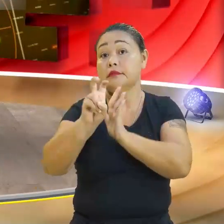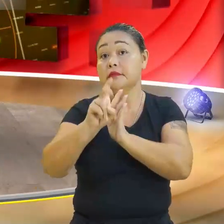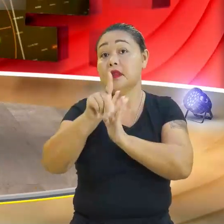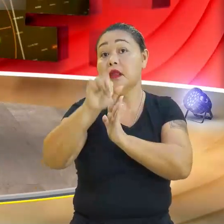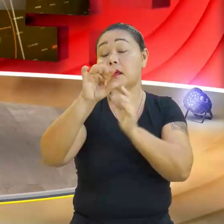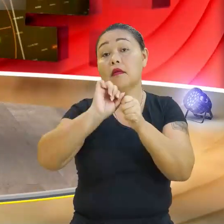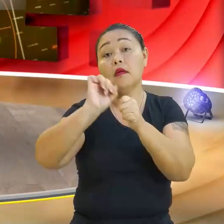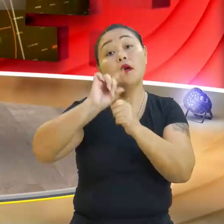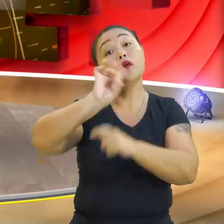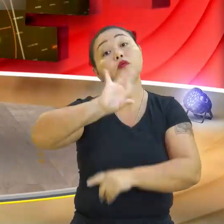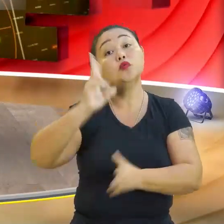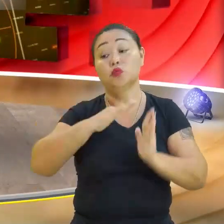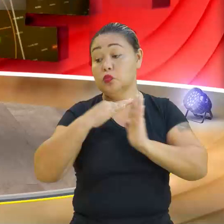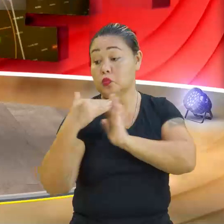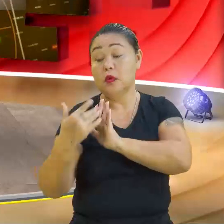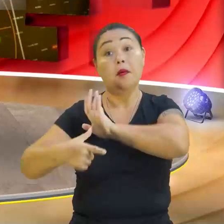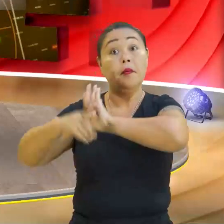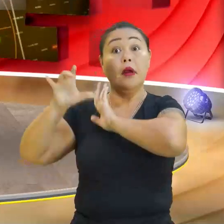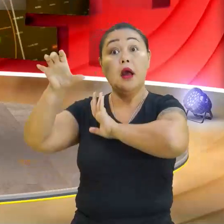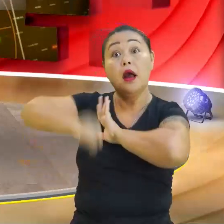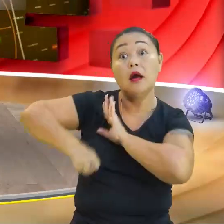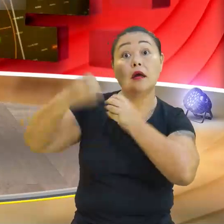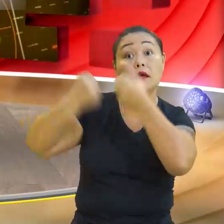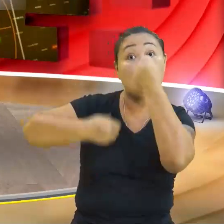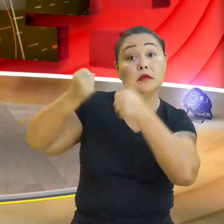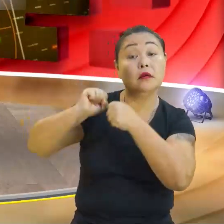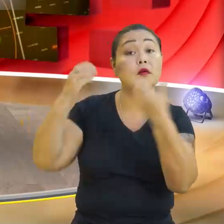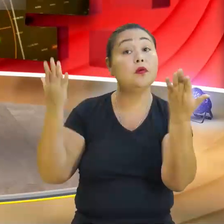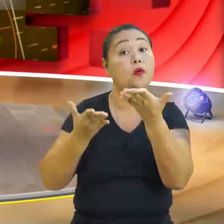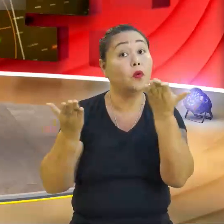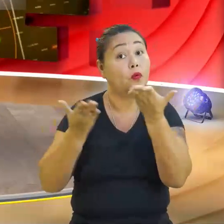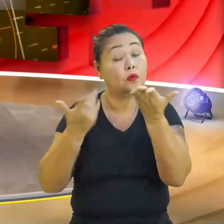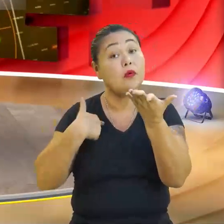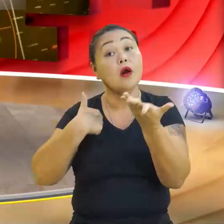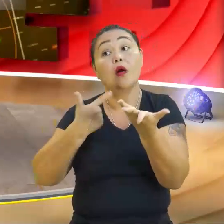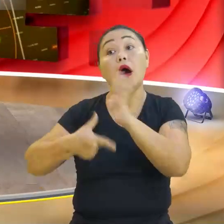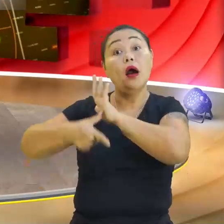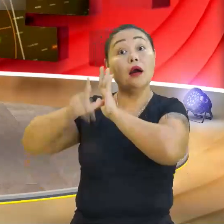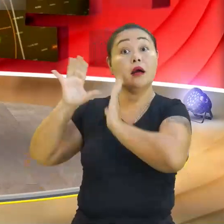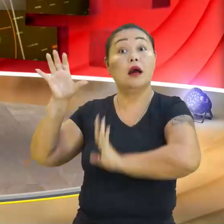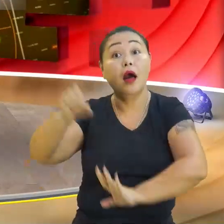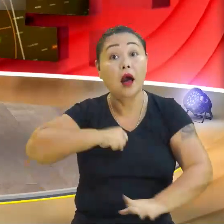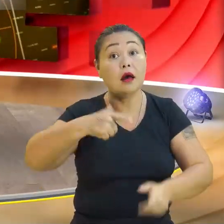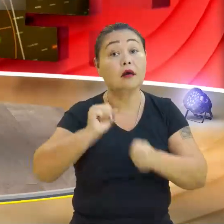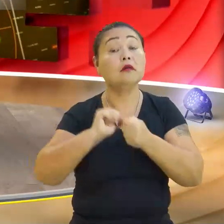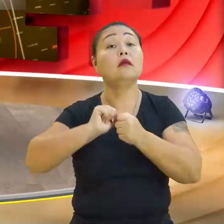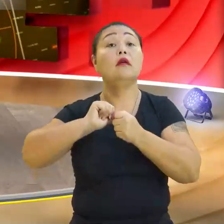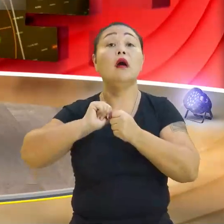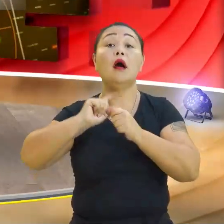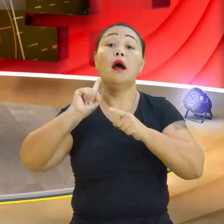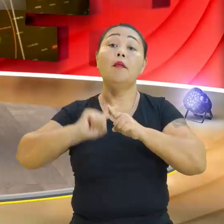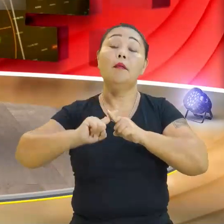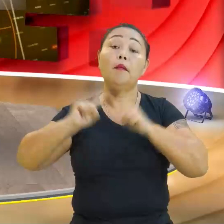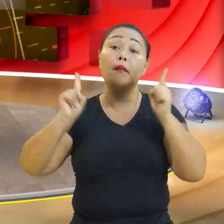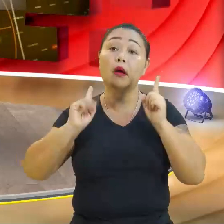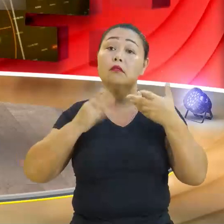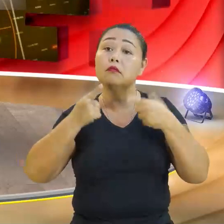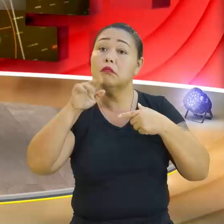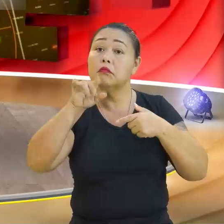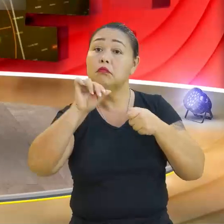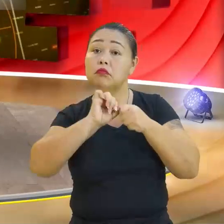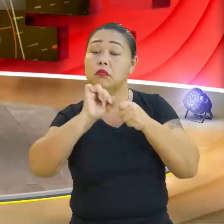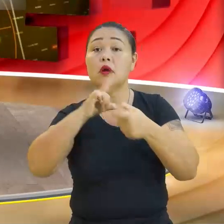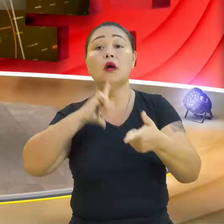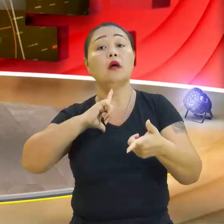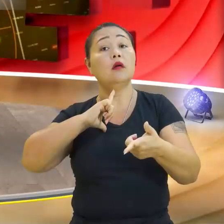pego o seu leite antes. Aí deu menos cinco litros de leite hoje, né? Porque alguém levou antes. verdade, mas com relação à produção, só vai produzir se